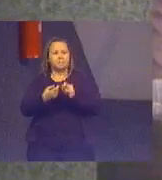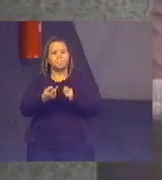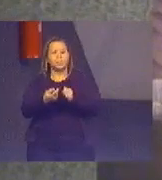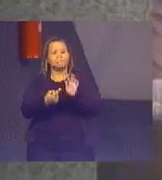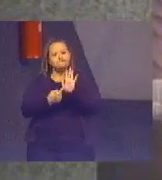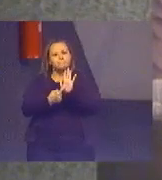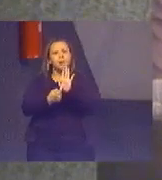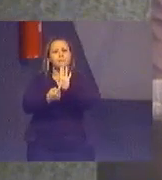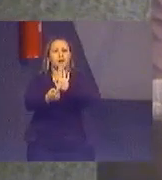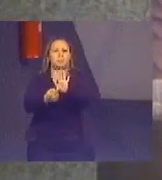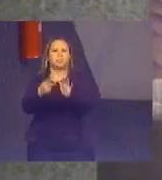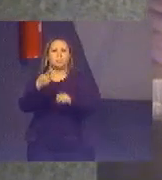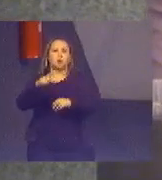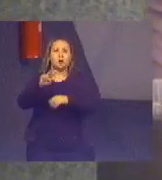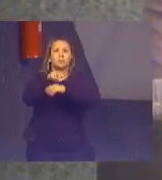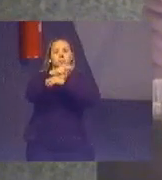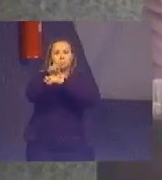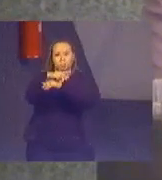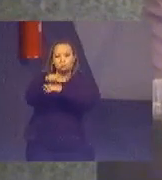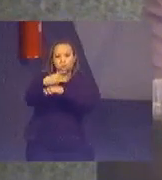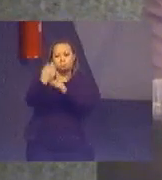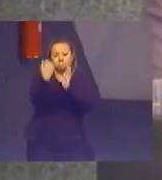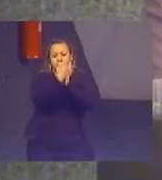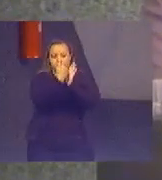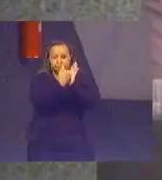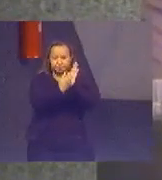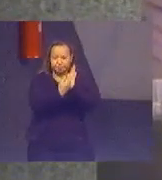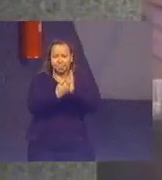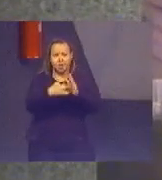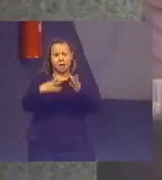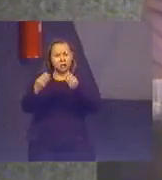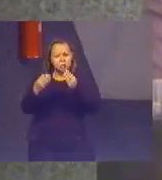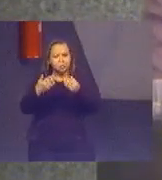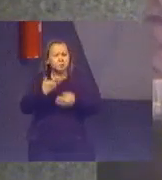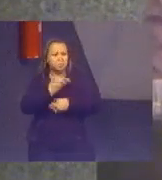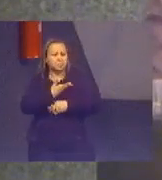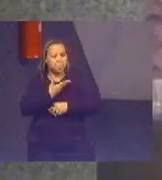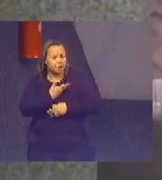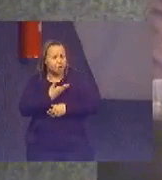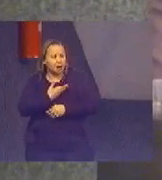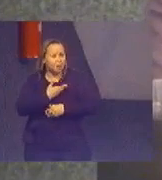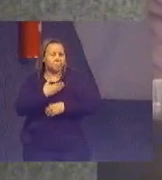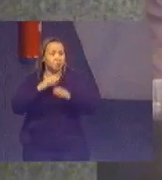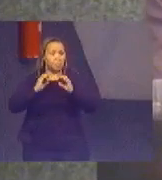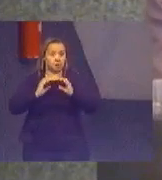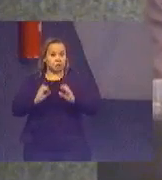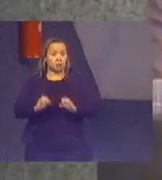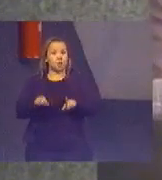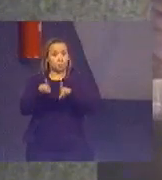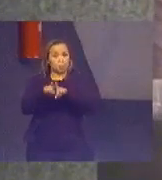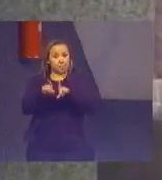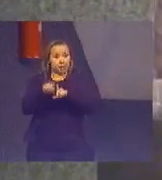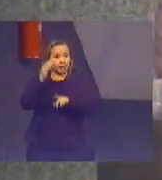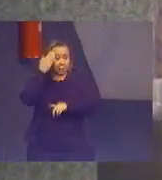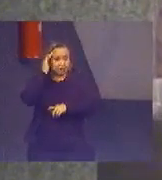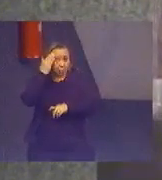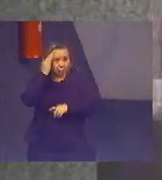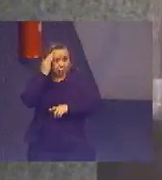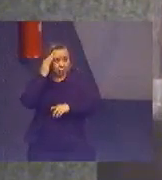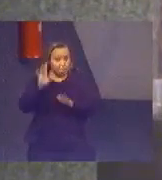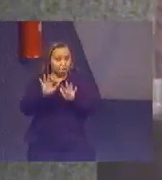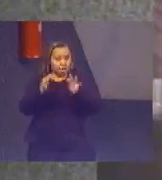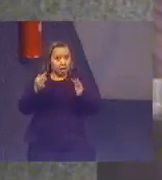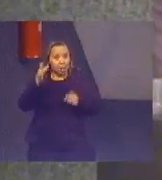é uma ferramenta bastante visual e muito amigável para, inclusive, o cidadão comum poder consultar e